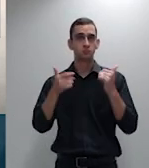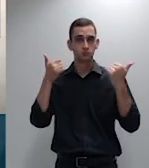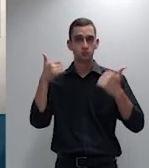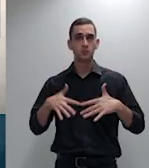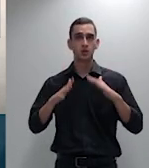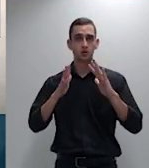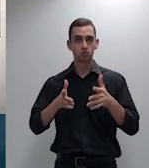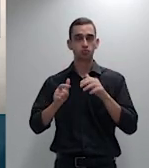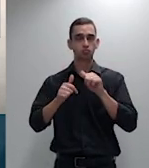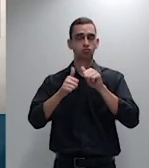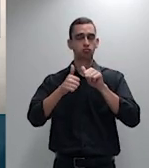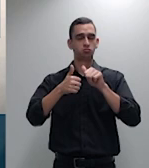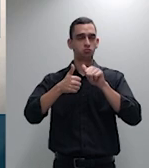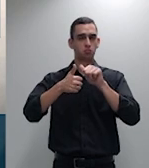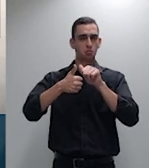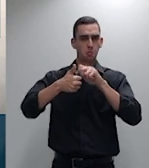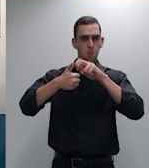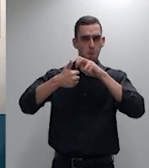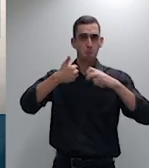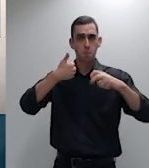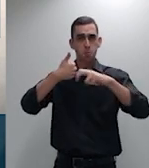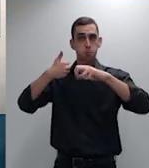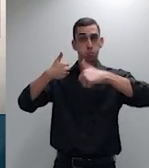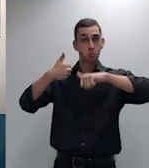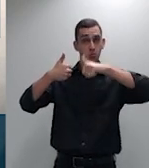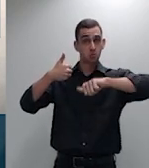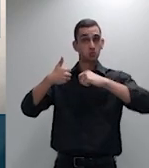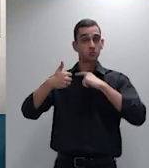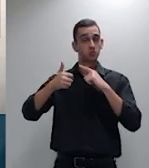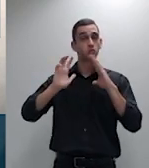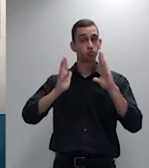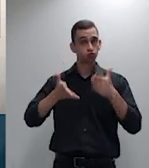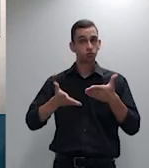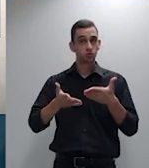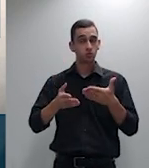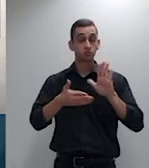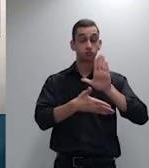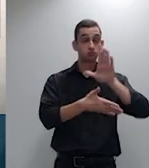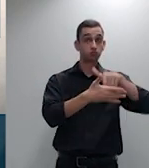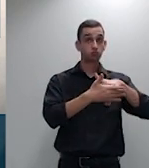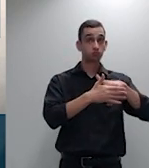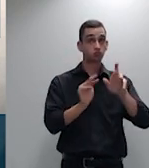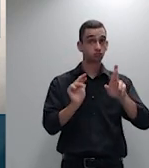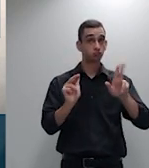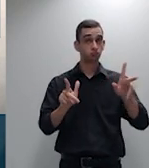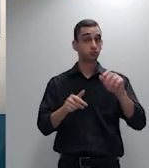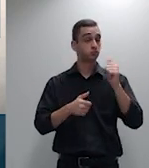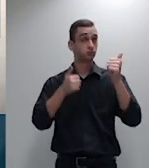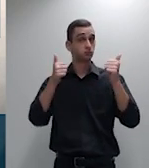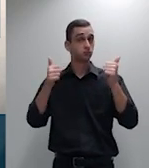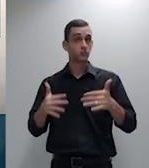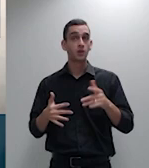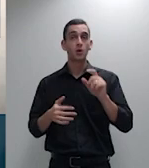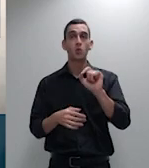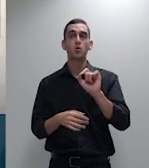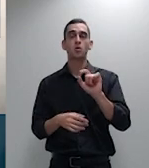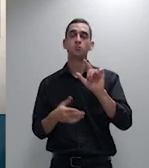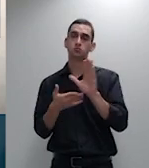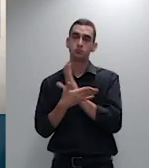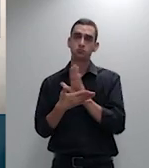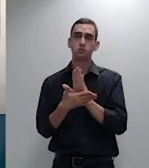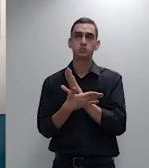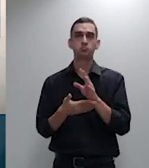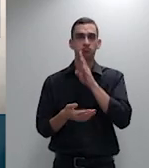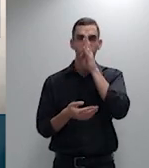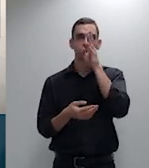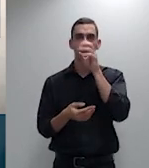polo do setor das operadoras foi alegado que a presunção de legitimidade da NT-RP tornaria